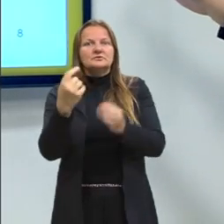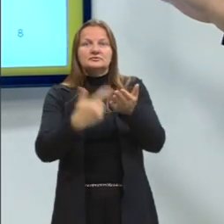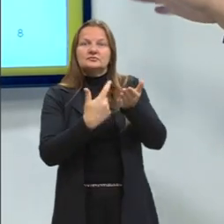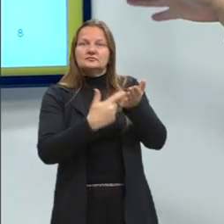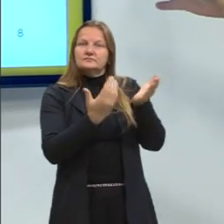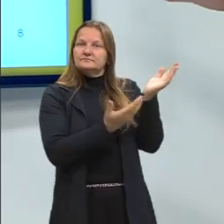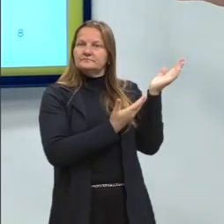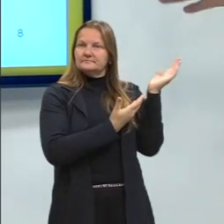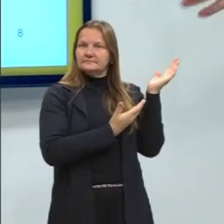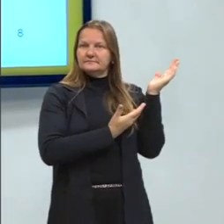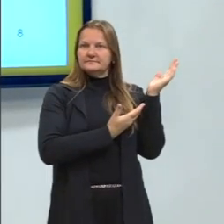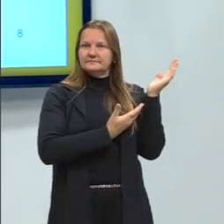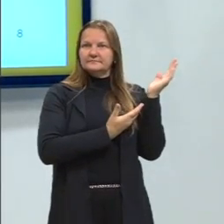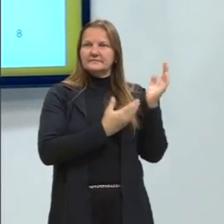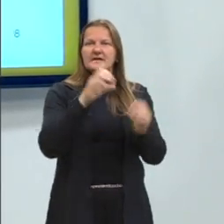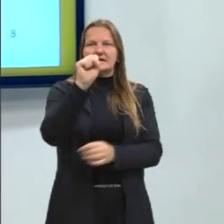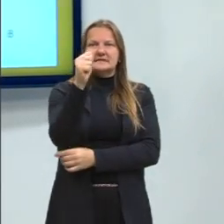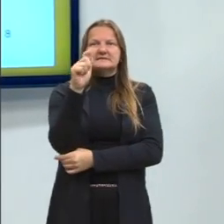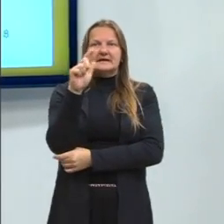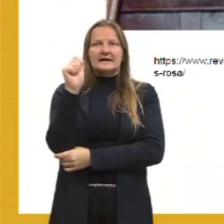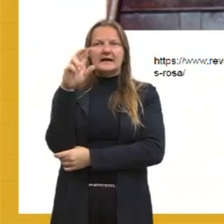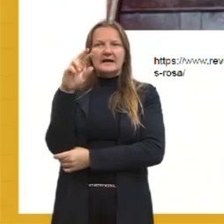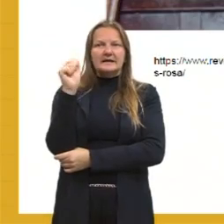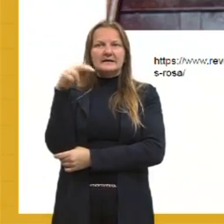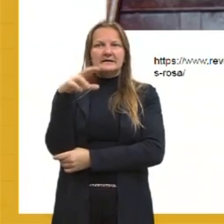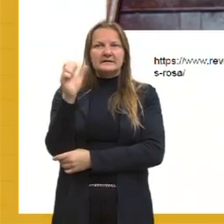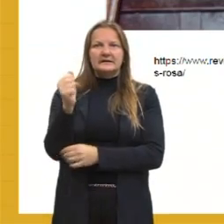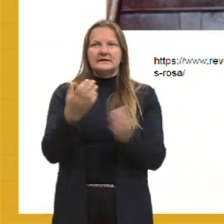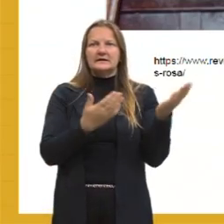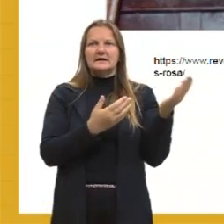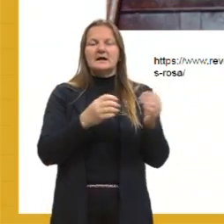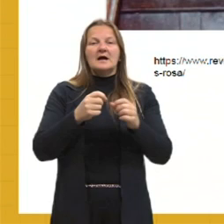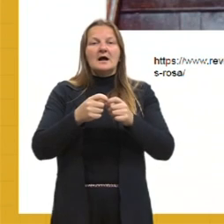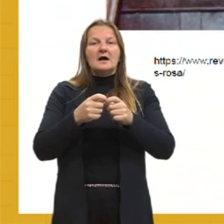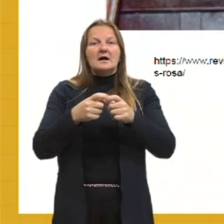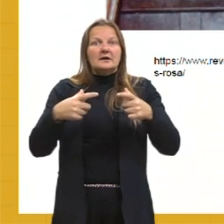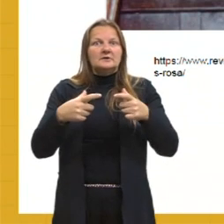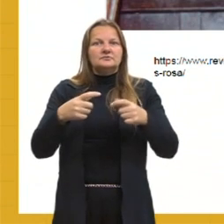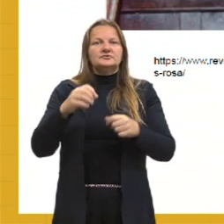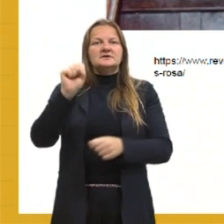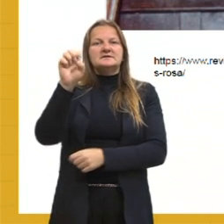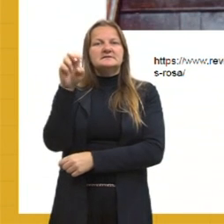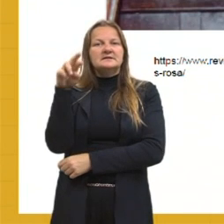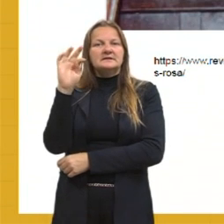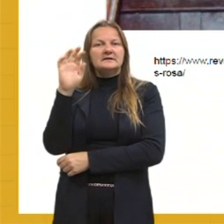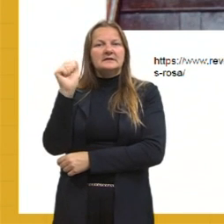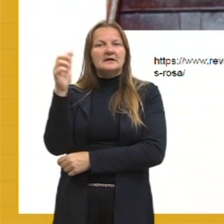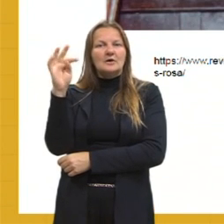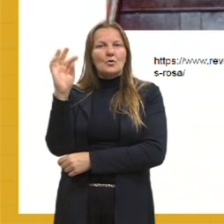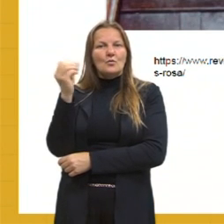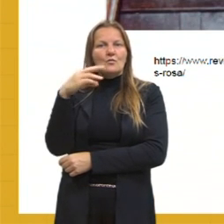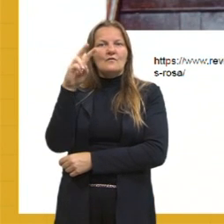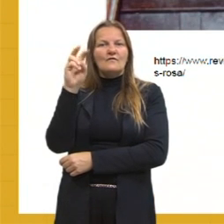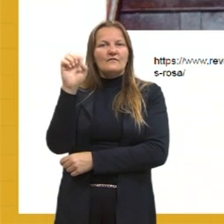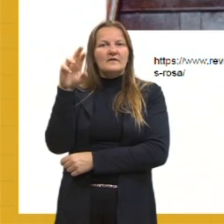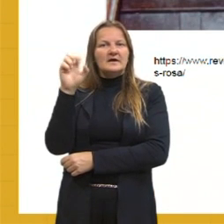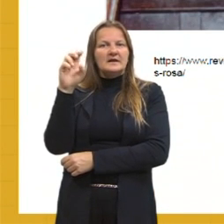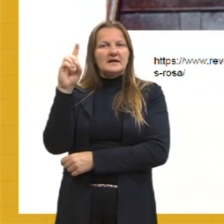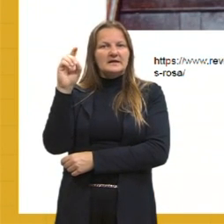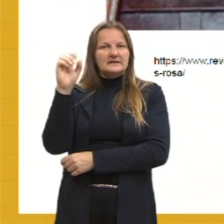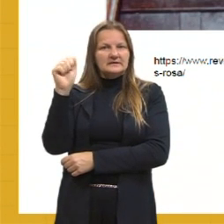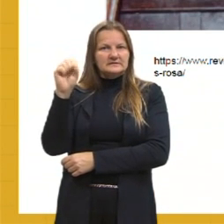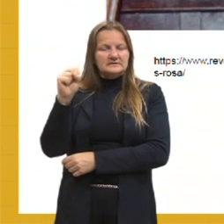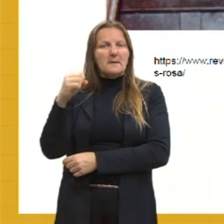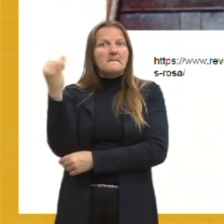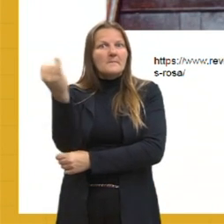destaquei duas, Sagarana e a grande obra-prima dele, que é Grande Sertão, Veredas, né? Que é uma leitura